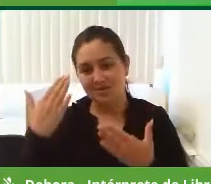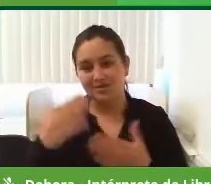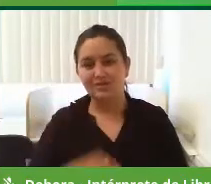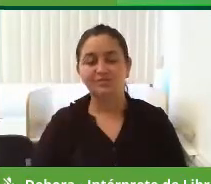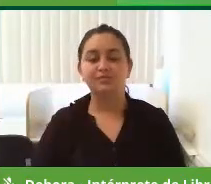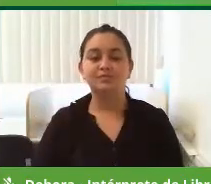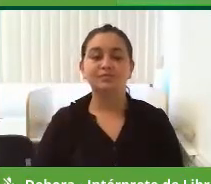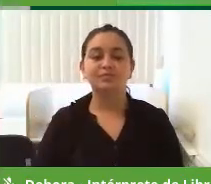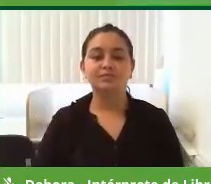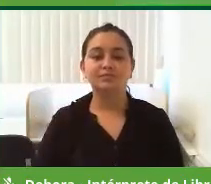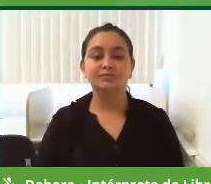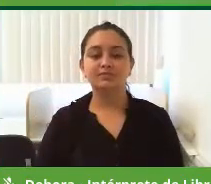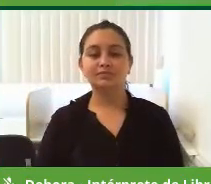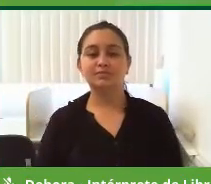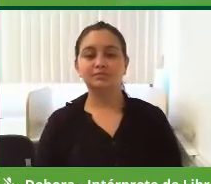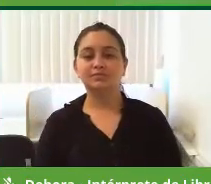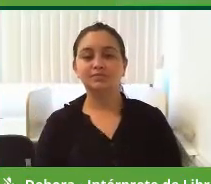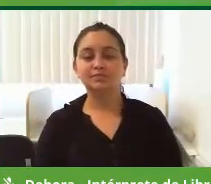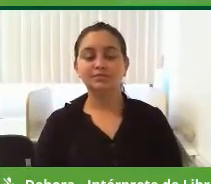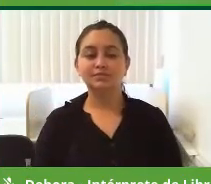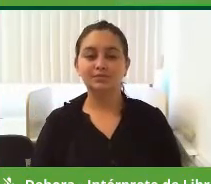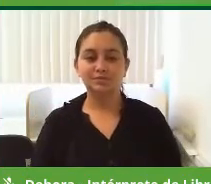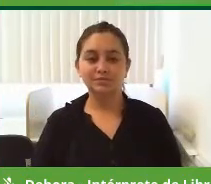Obrigado, obrigado, candidato Tadeu.